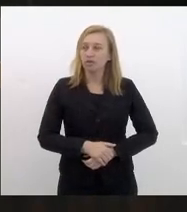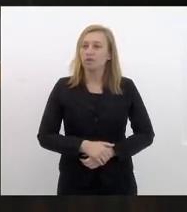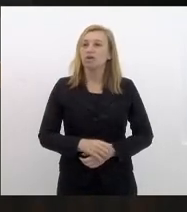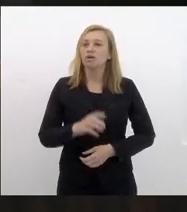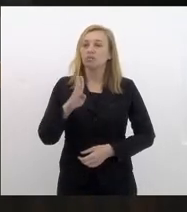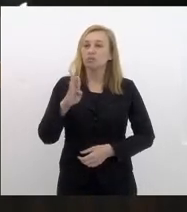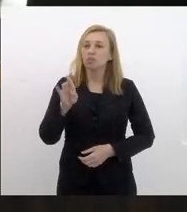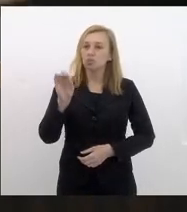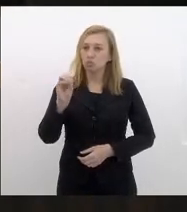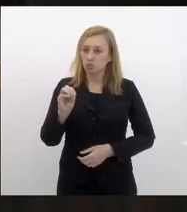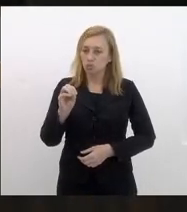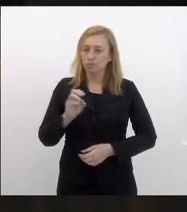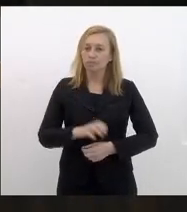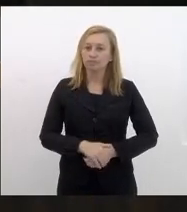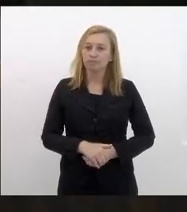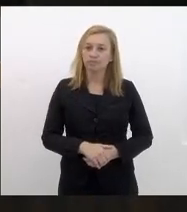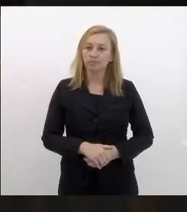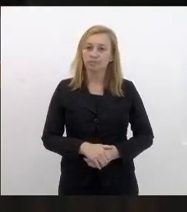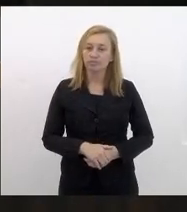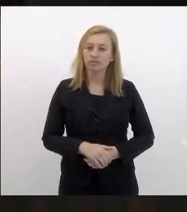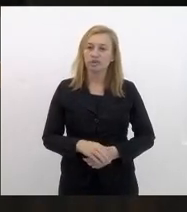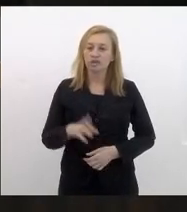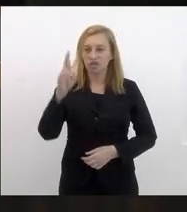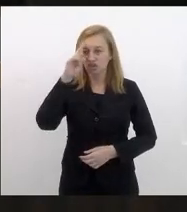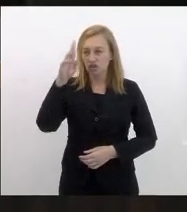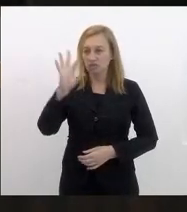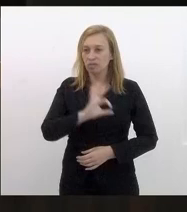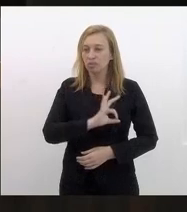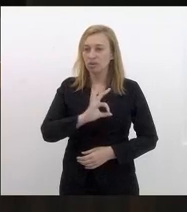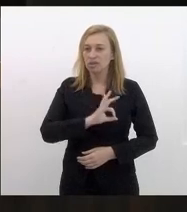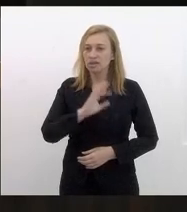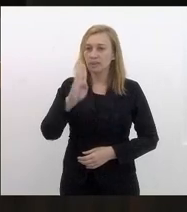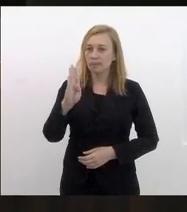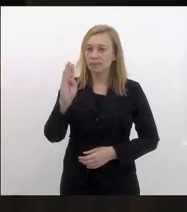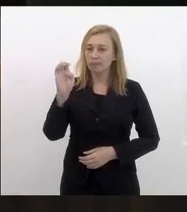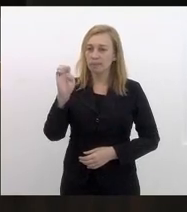Bruno Dauário subtenente Bernardo